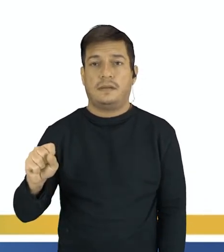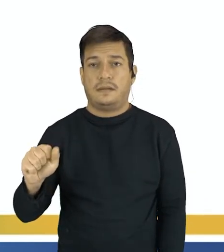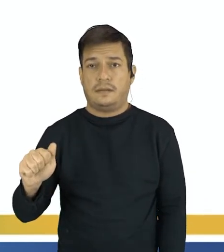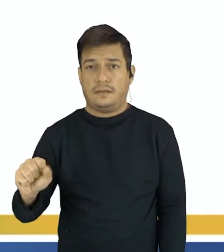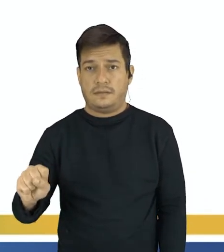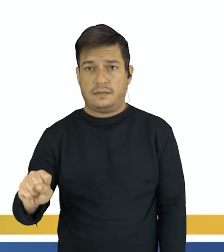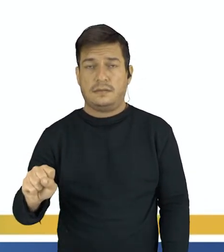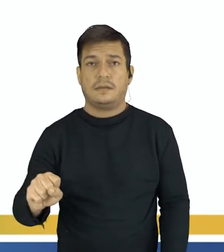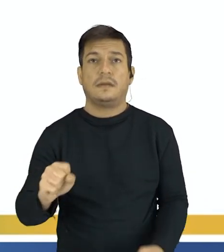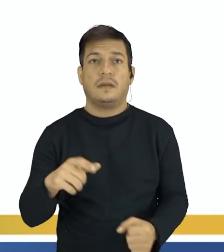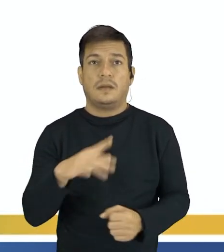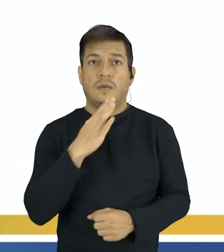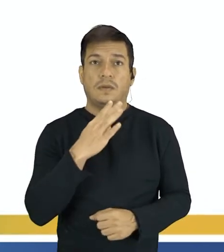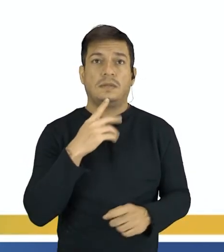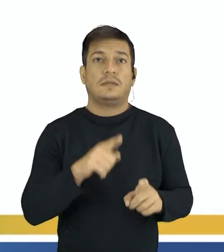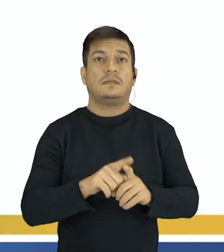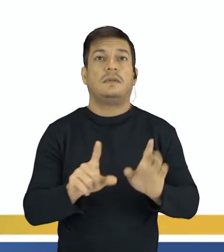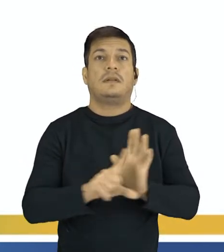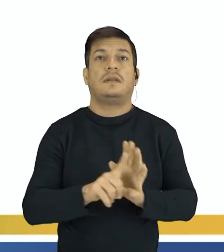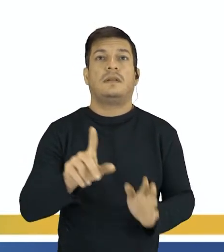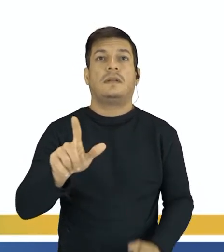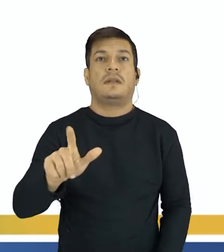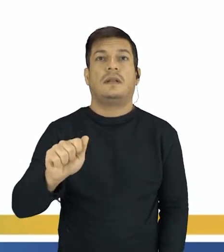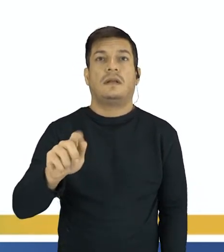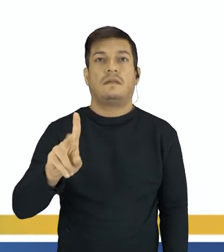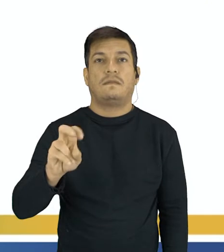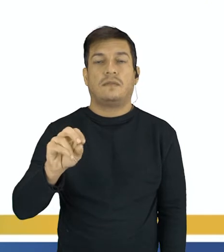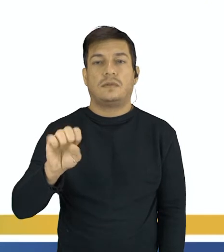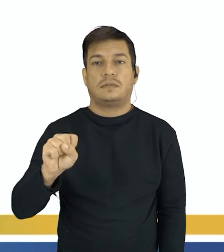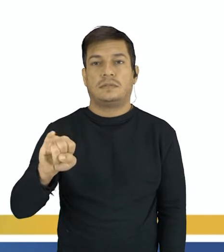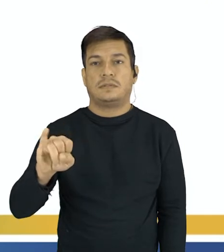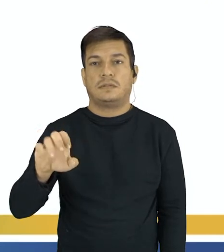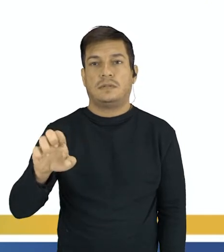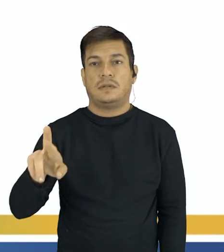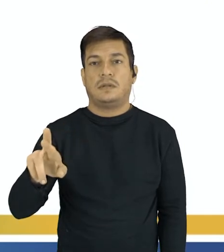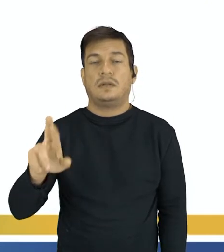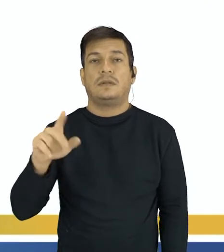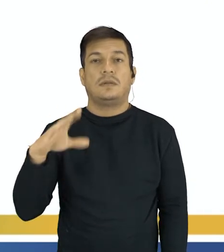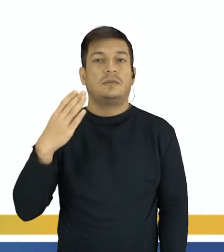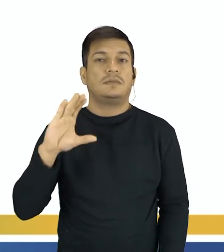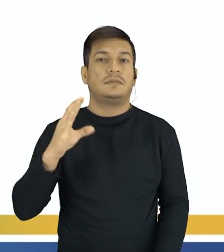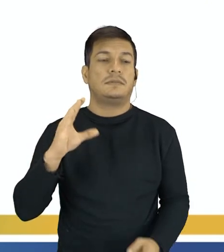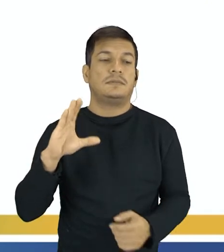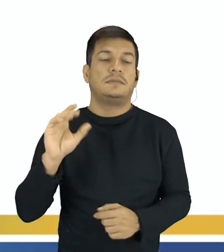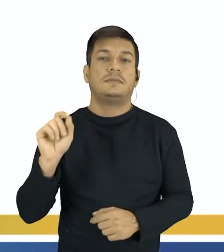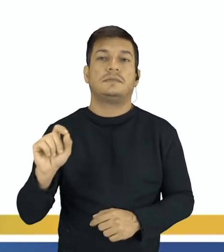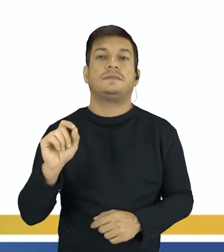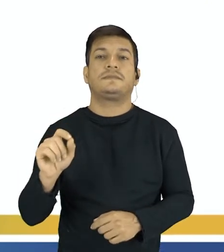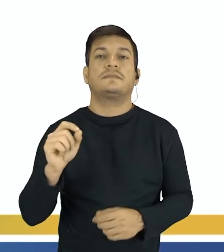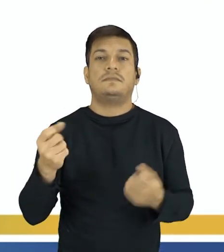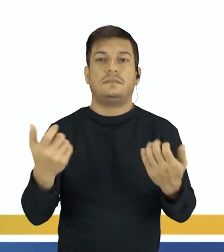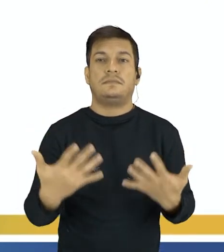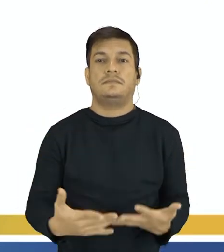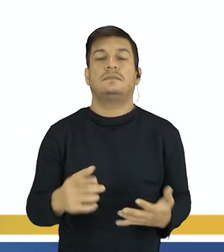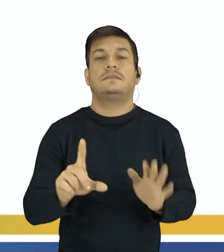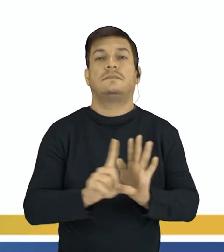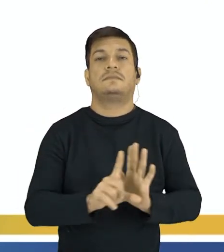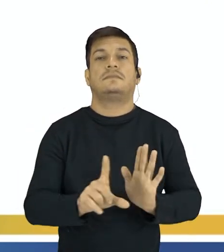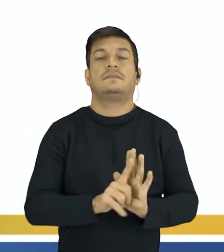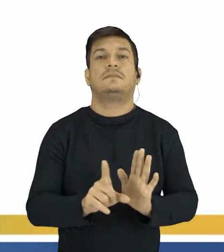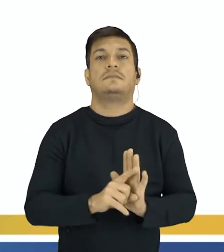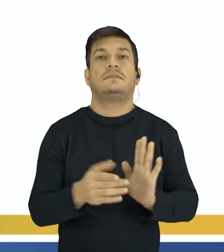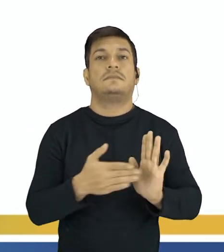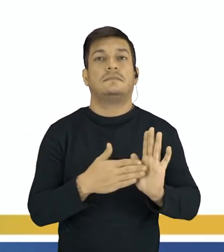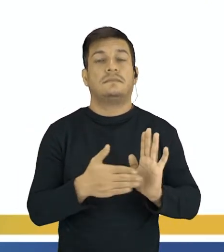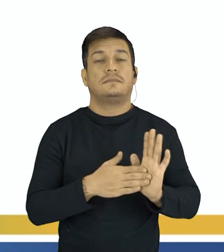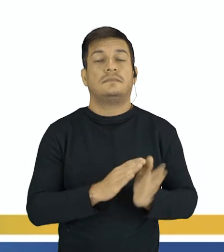é conhecida também como lei de Lavoisier, que foi o cientista que descreveu essa lei, que ele